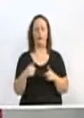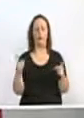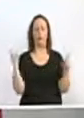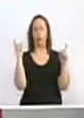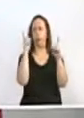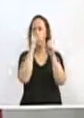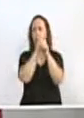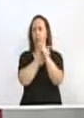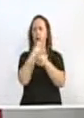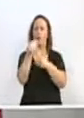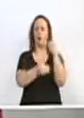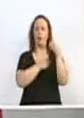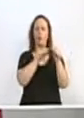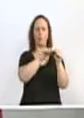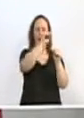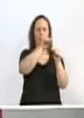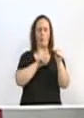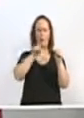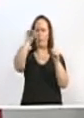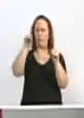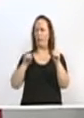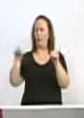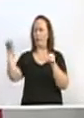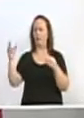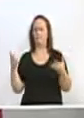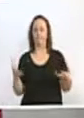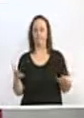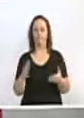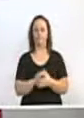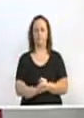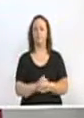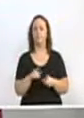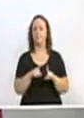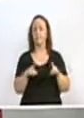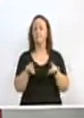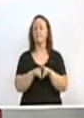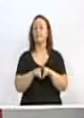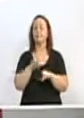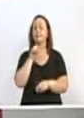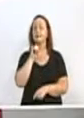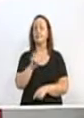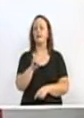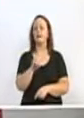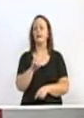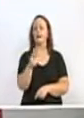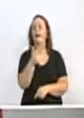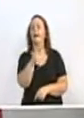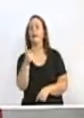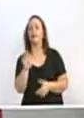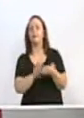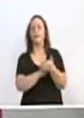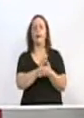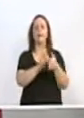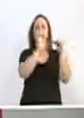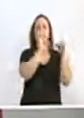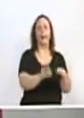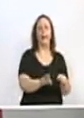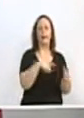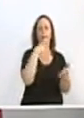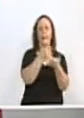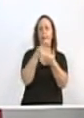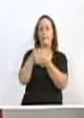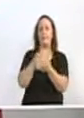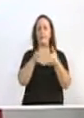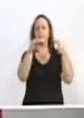sanções administrativas. Quem não está em dia com fisco municipal, estadual ou federal, não pode contratar ou não pode ter alguns direitos, que ele tem